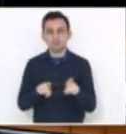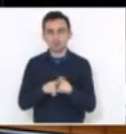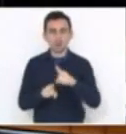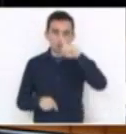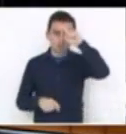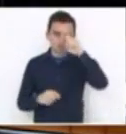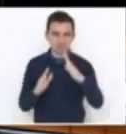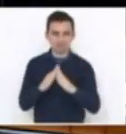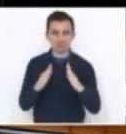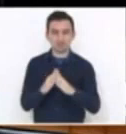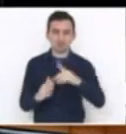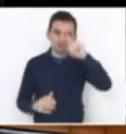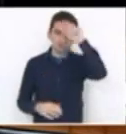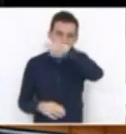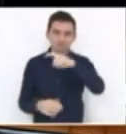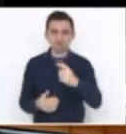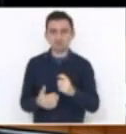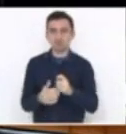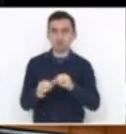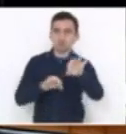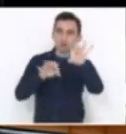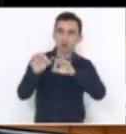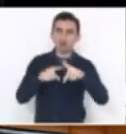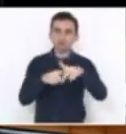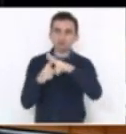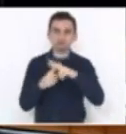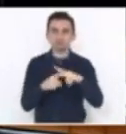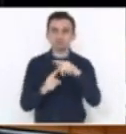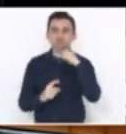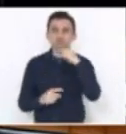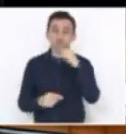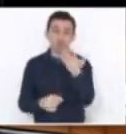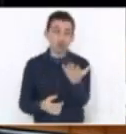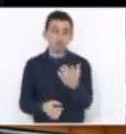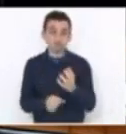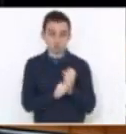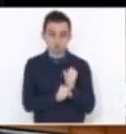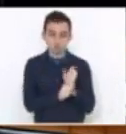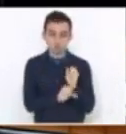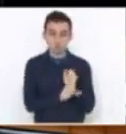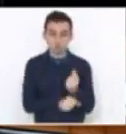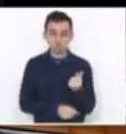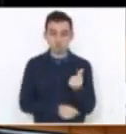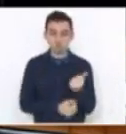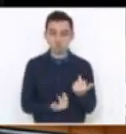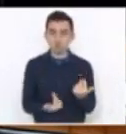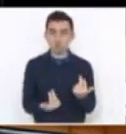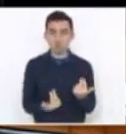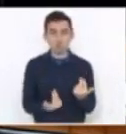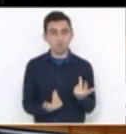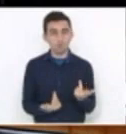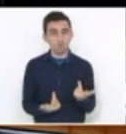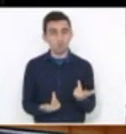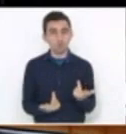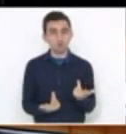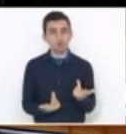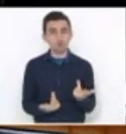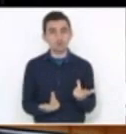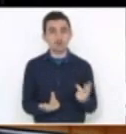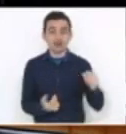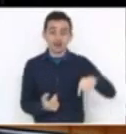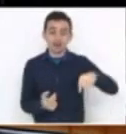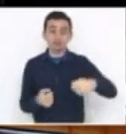dificuldade para fazer essa manutenção. E o orçamento é o mesmo. Nós não estamos tratando aqui de forma de